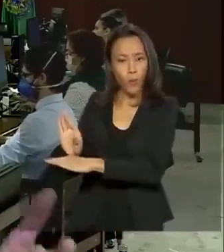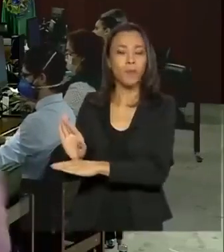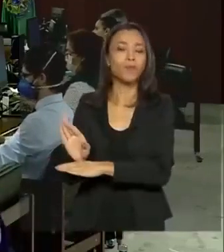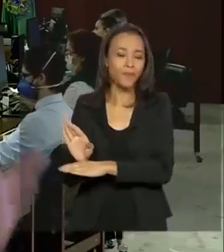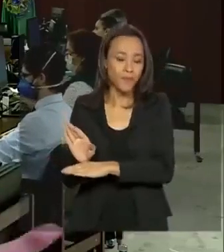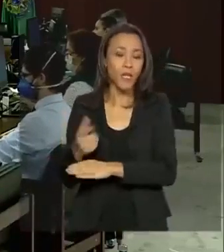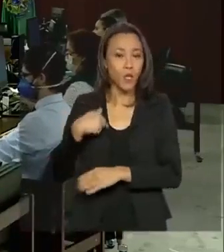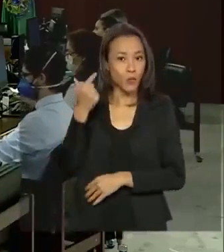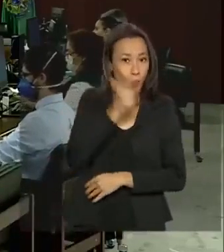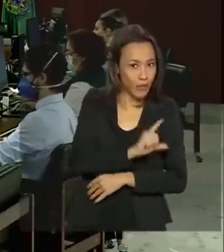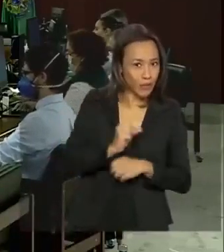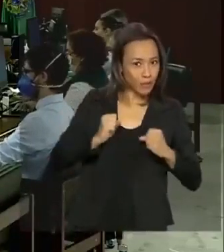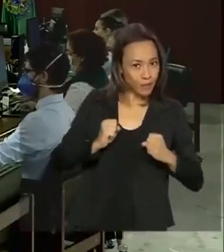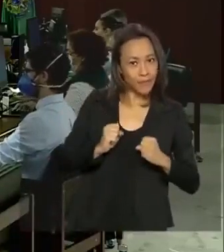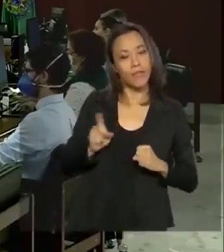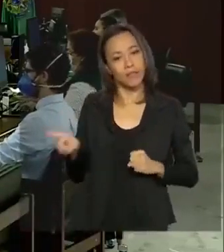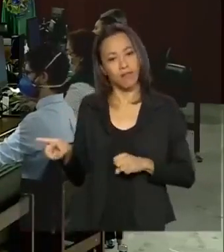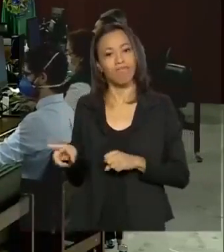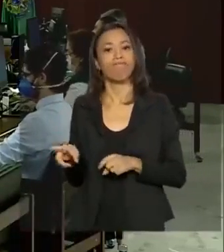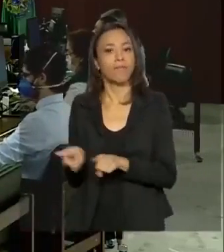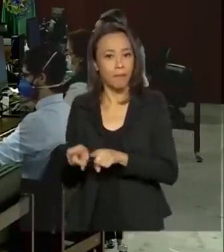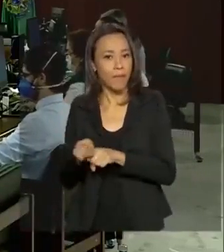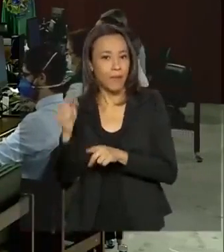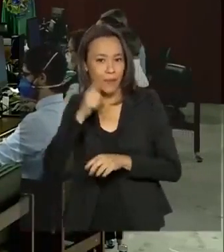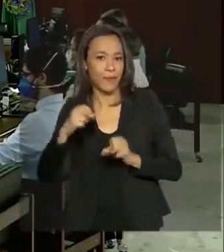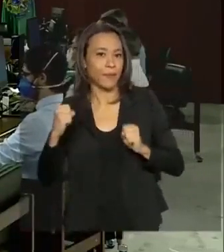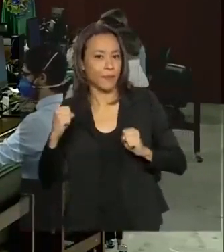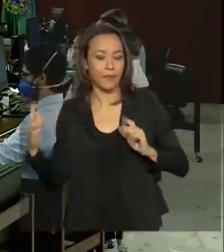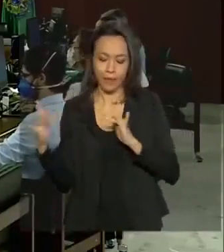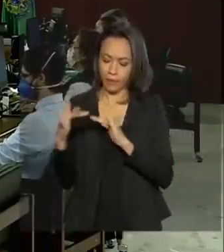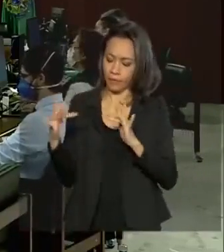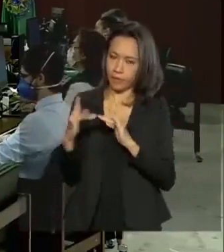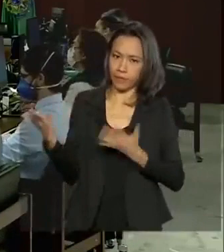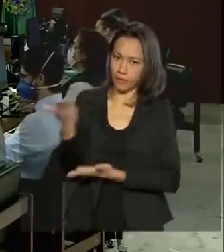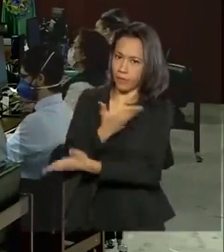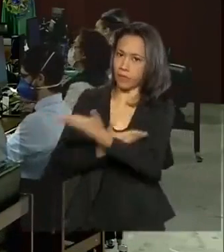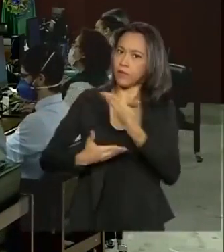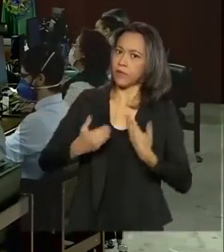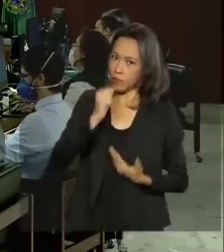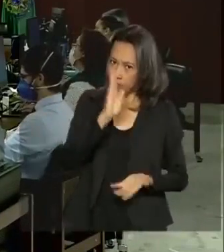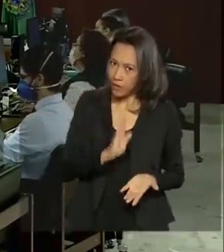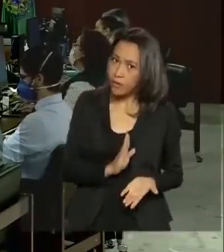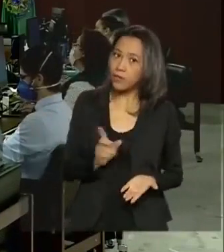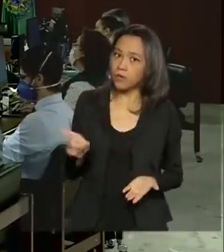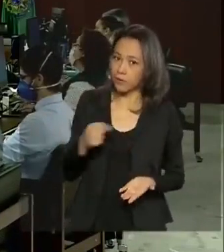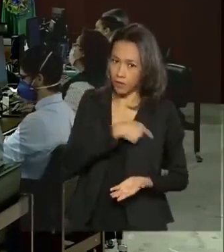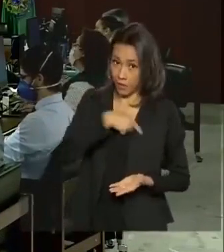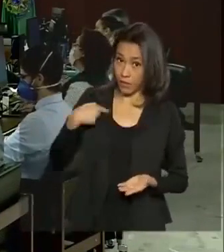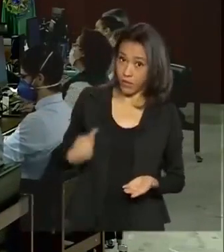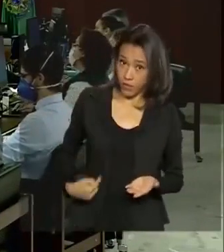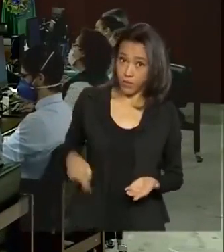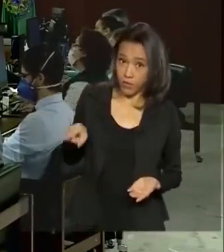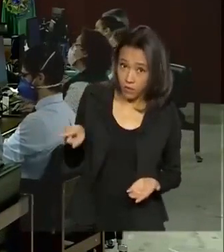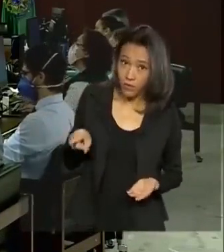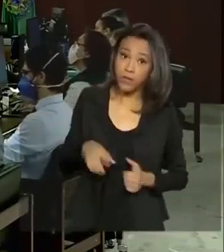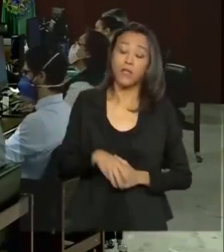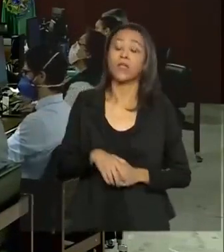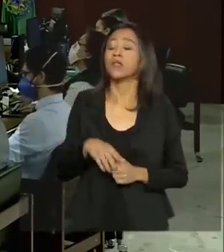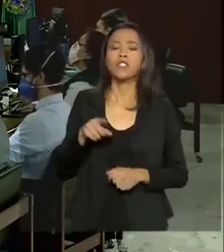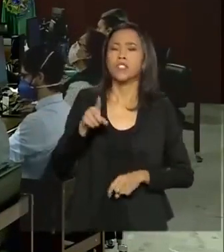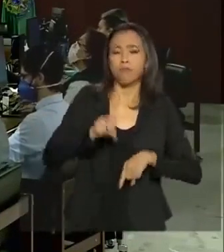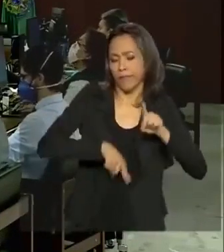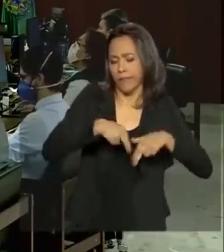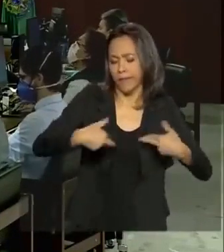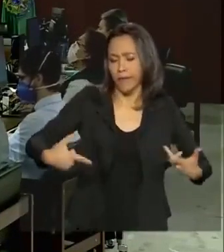a ganhar muito quanto a China tem a ganhar muito nas relações com o Brasil. No caso específico de equipamento